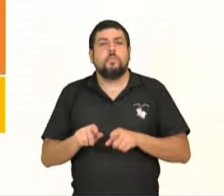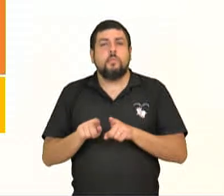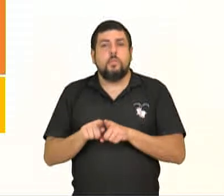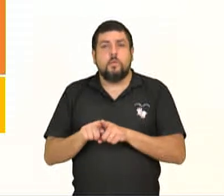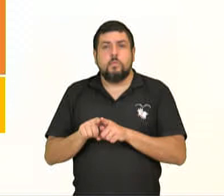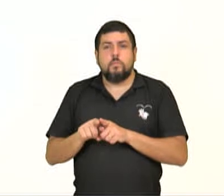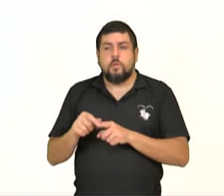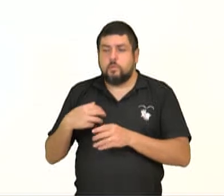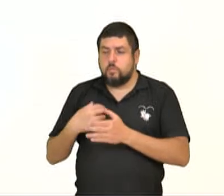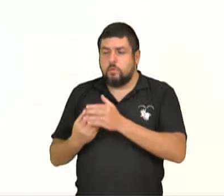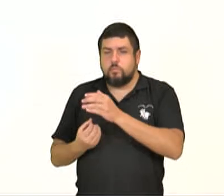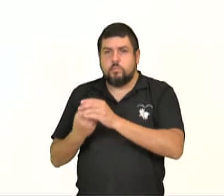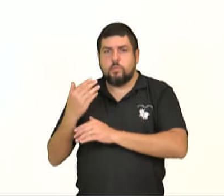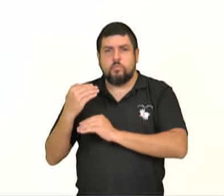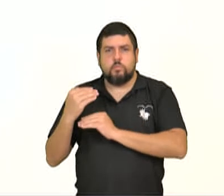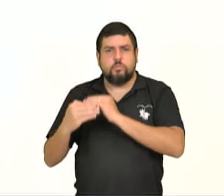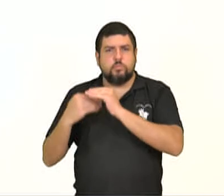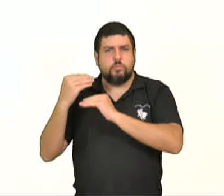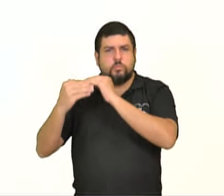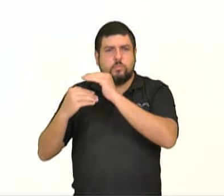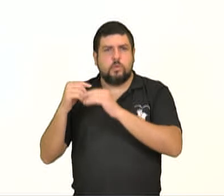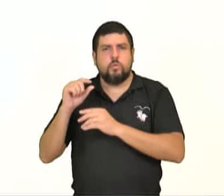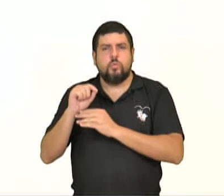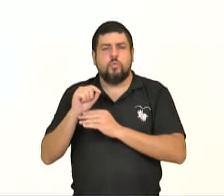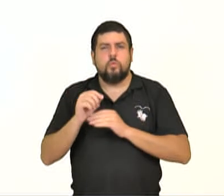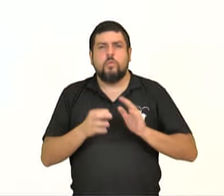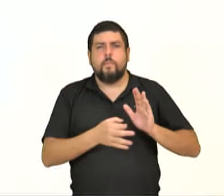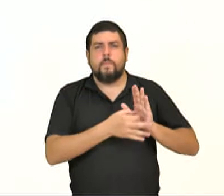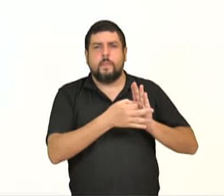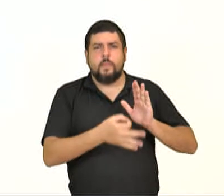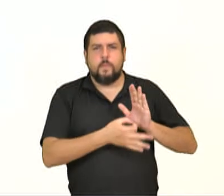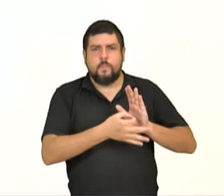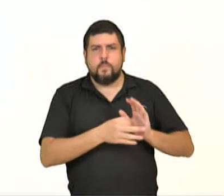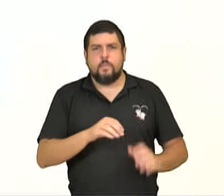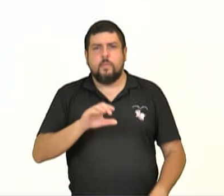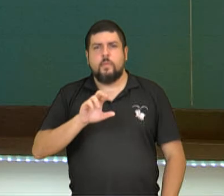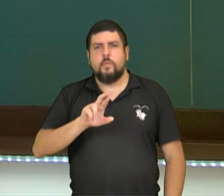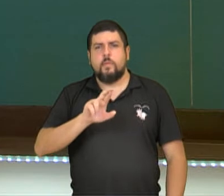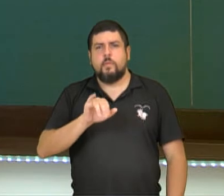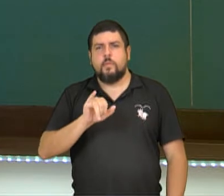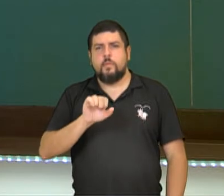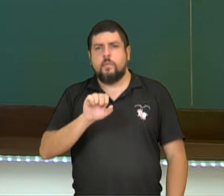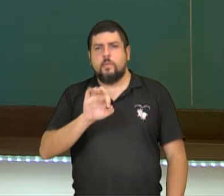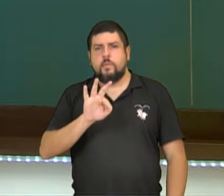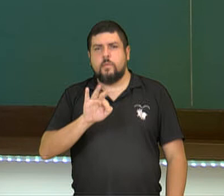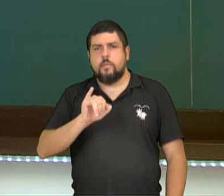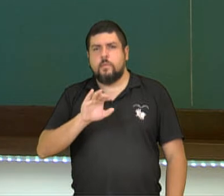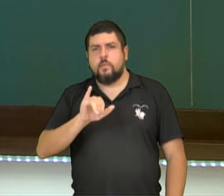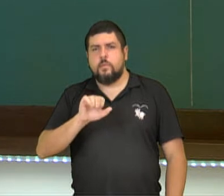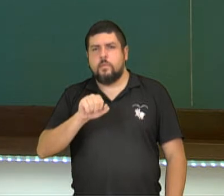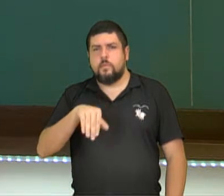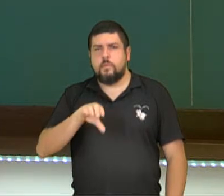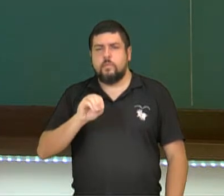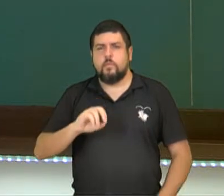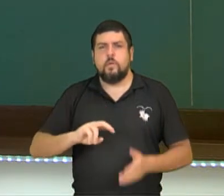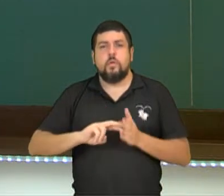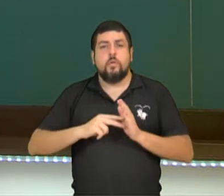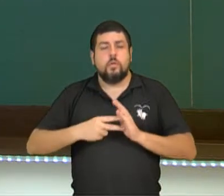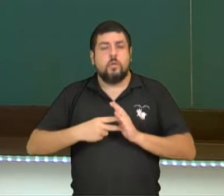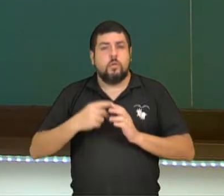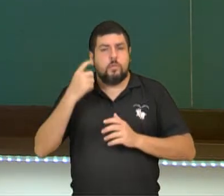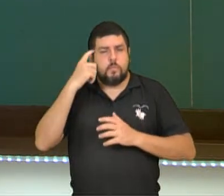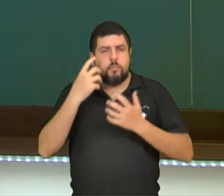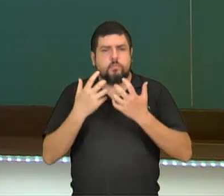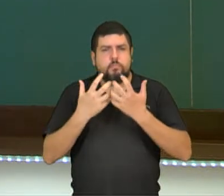criticismo. O criticismo kantiano é um sistema que procura determinar limites da razão